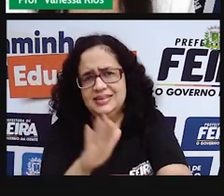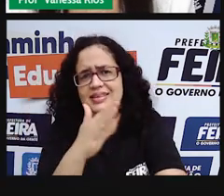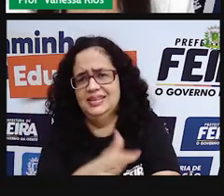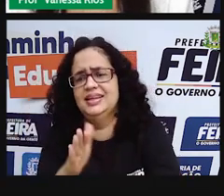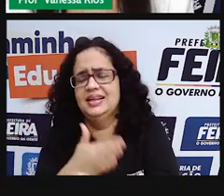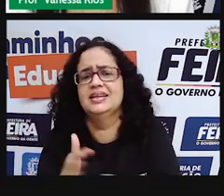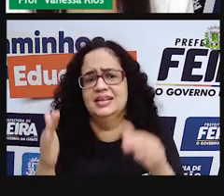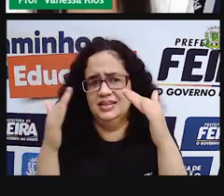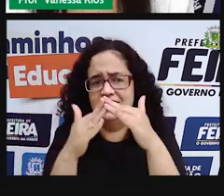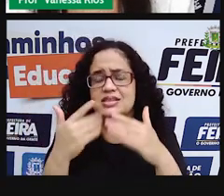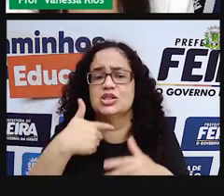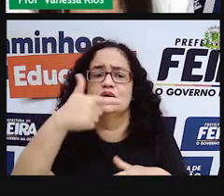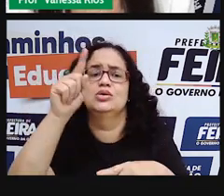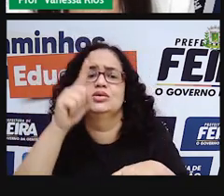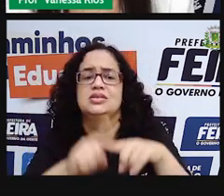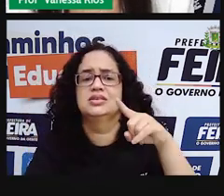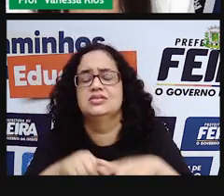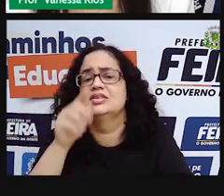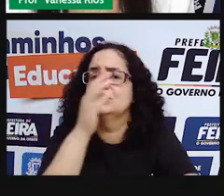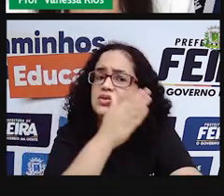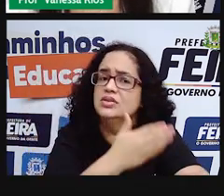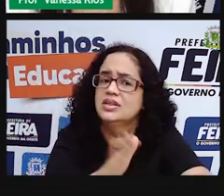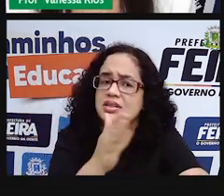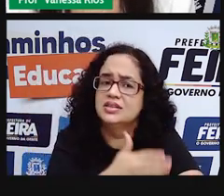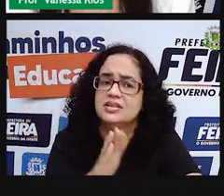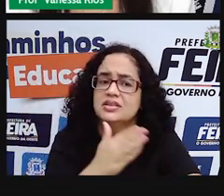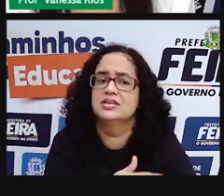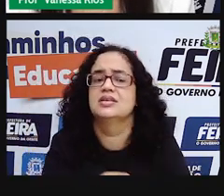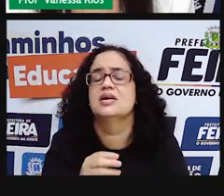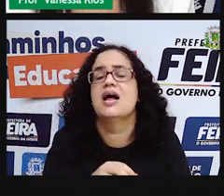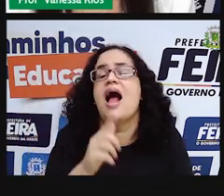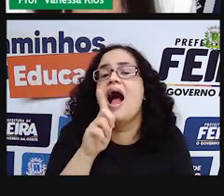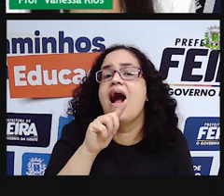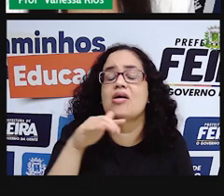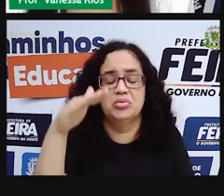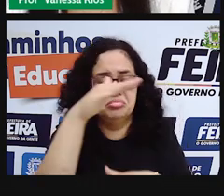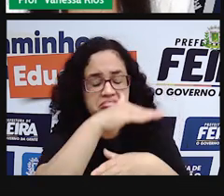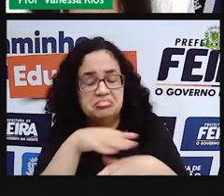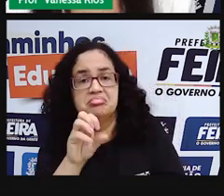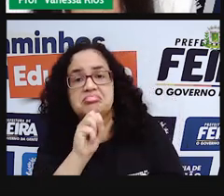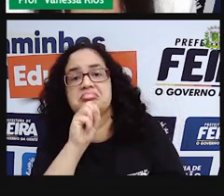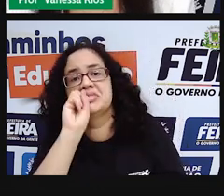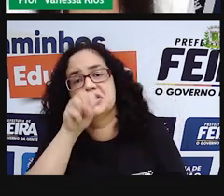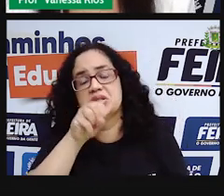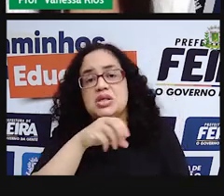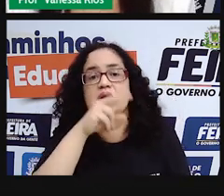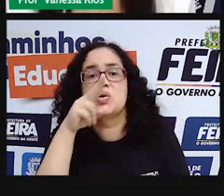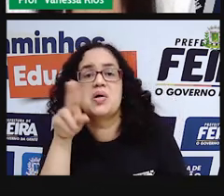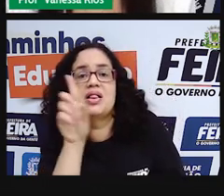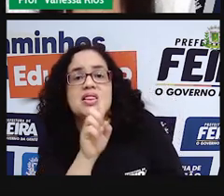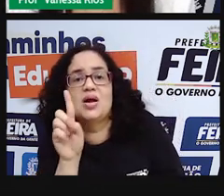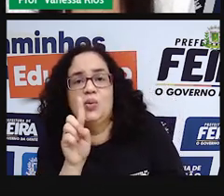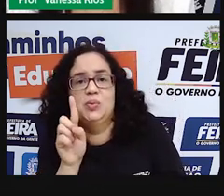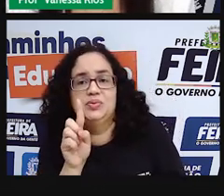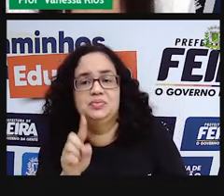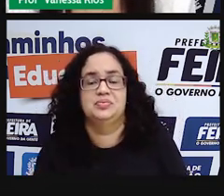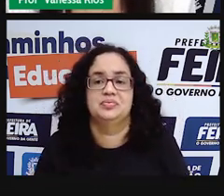materiais, não é? Faça o teste para ver aí a permeabilidade dos materiais que você tem aí à sua volta.